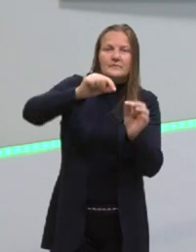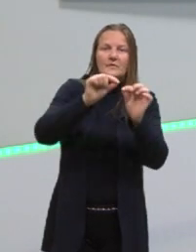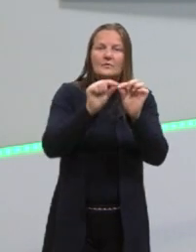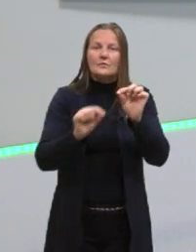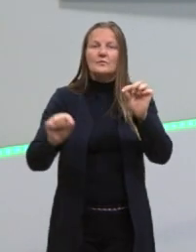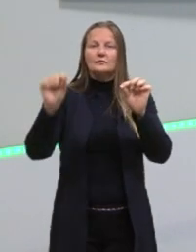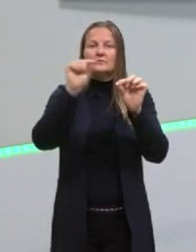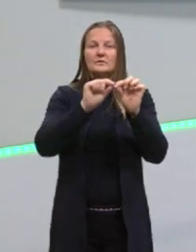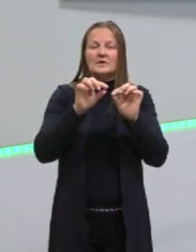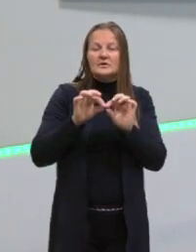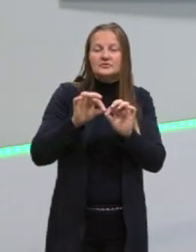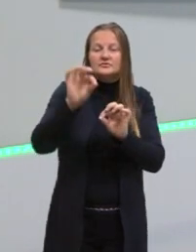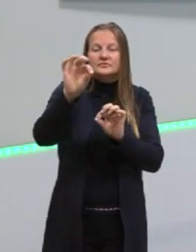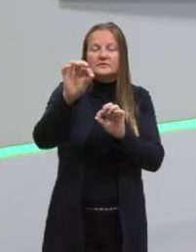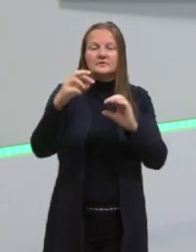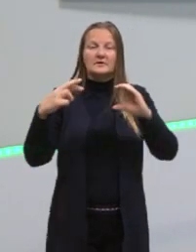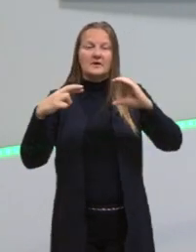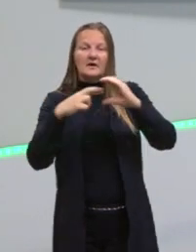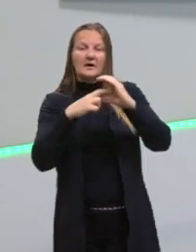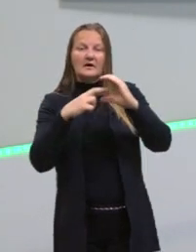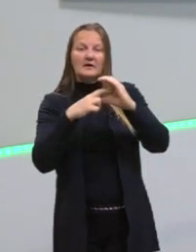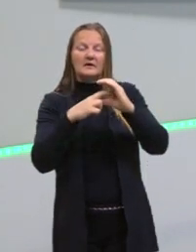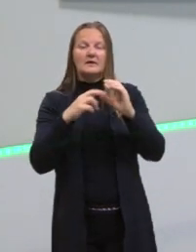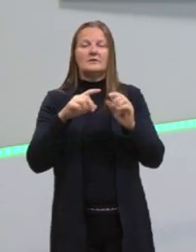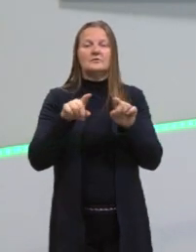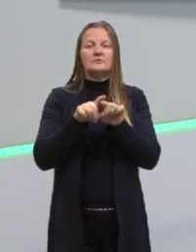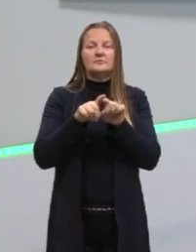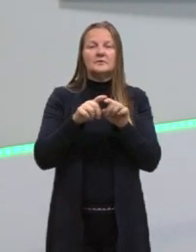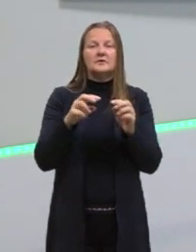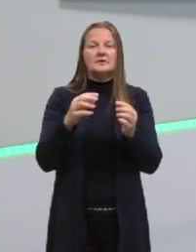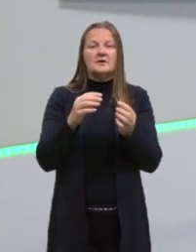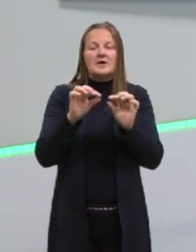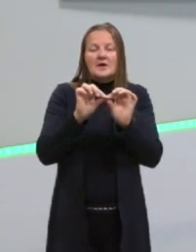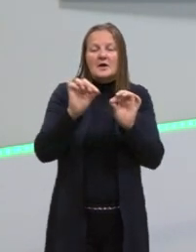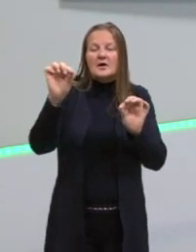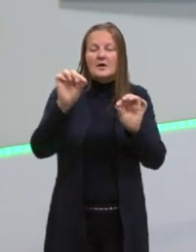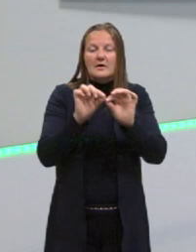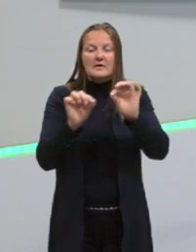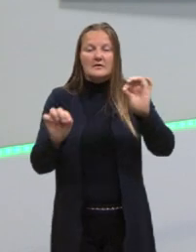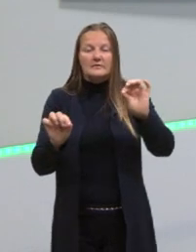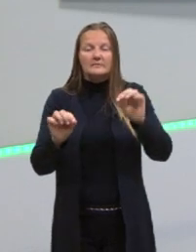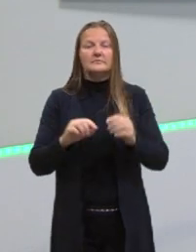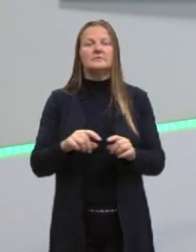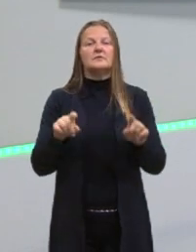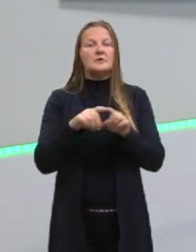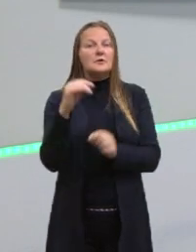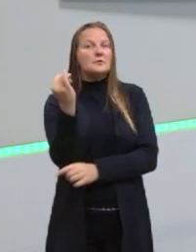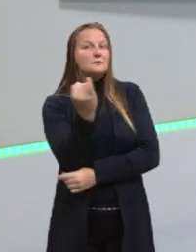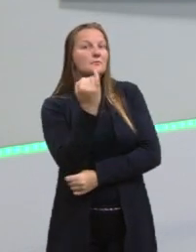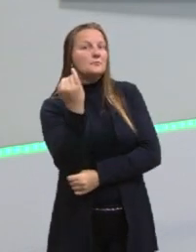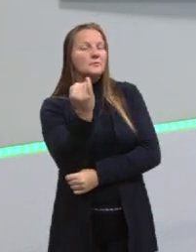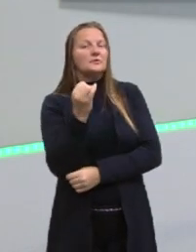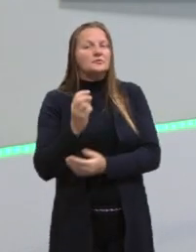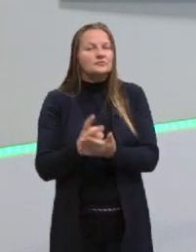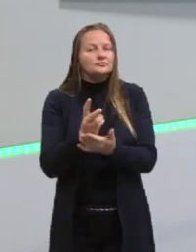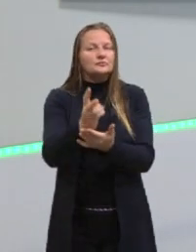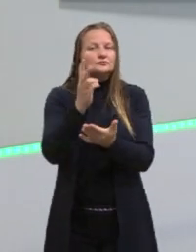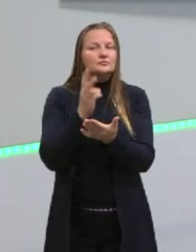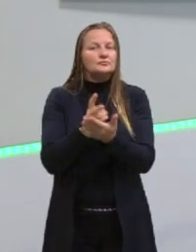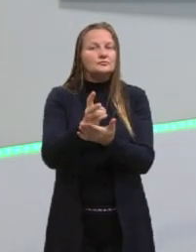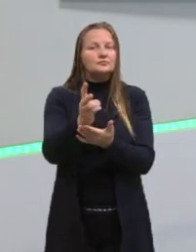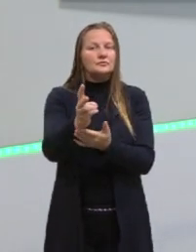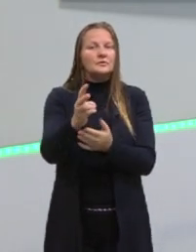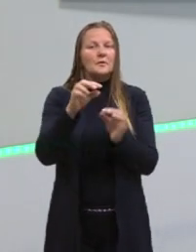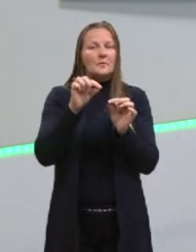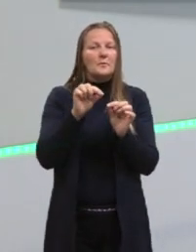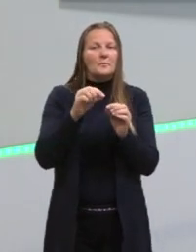distância entre pontos, ou até envolvendo retas. Então é importante a gente dar essa continuidade no